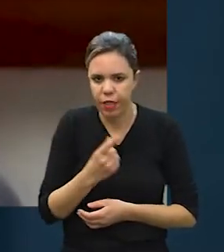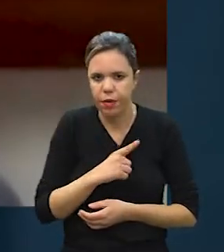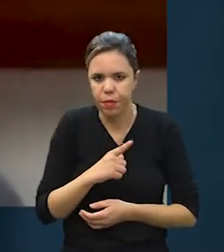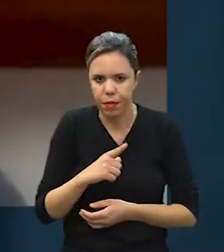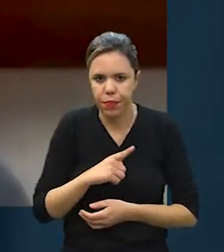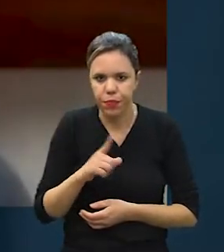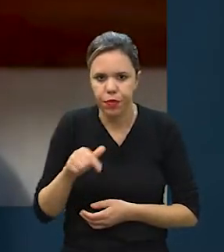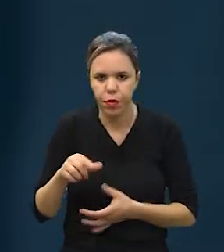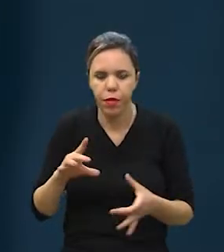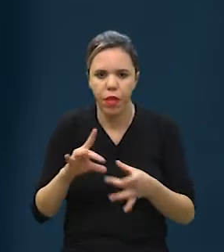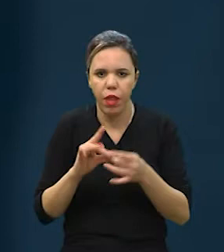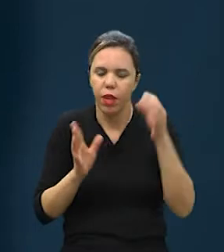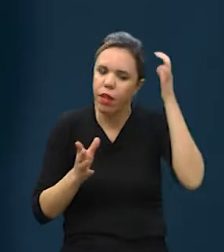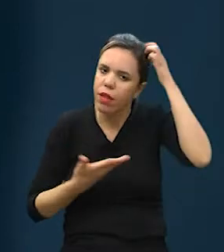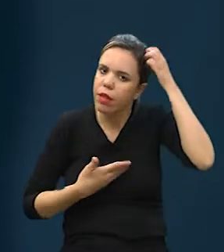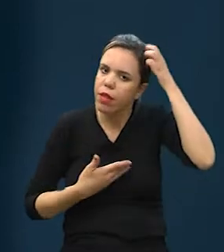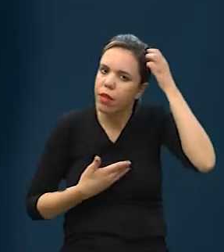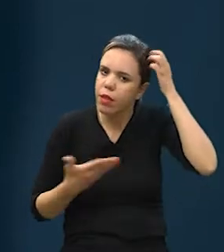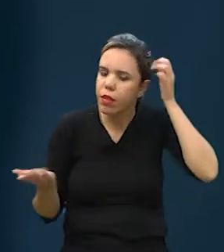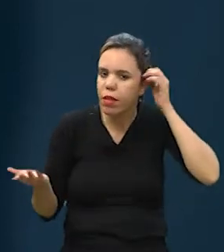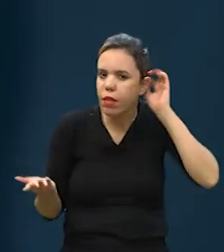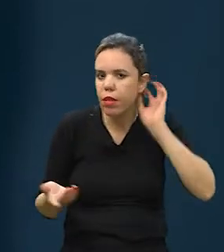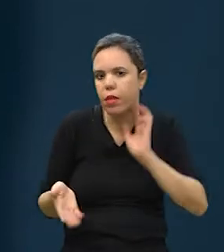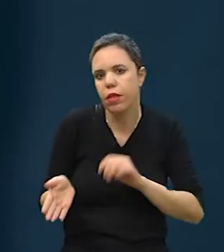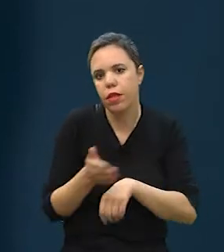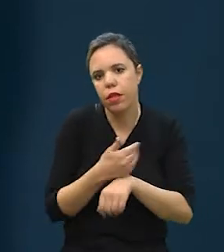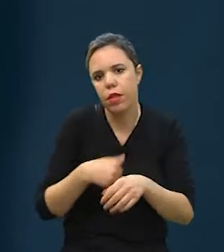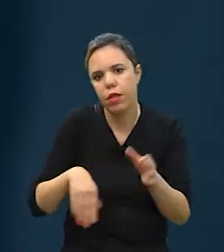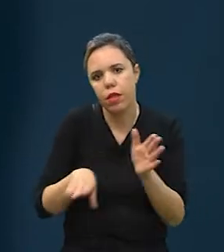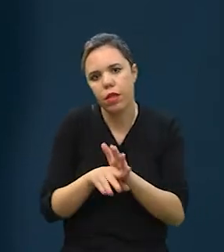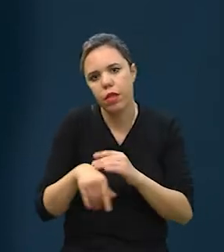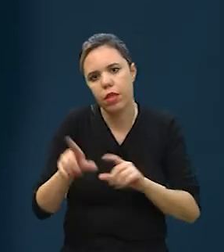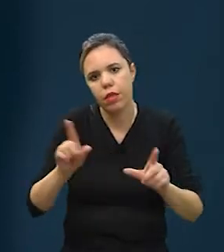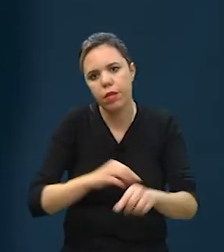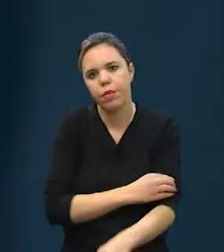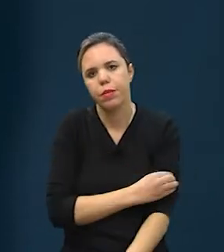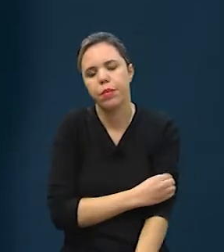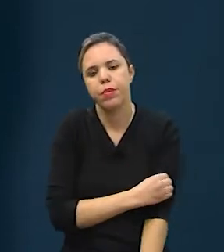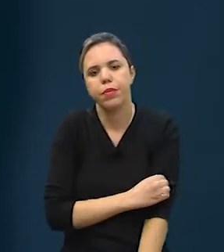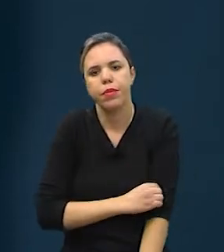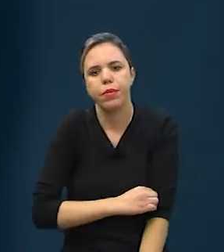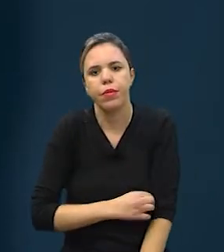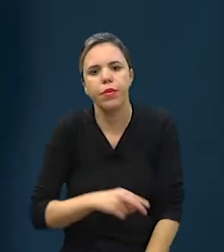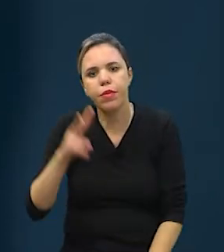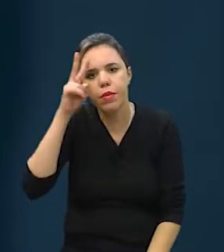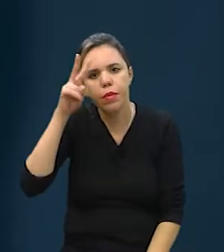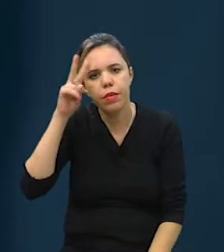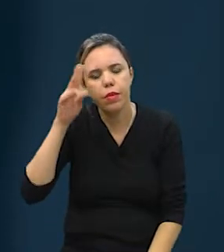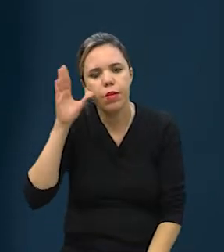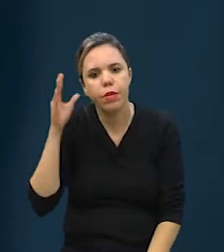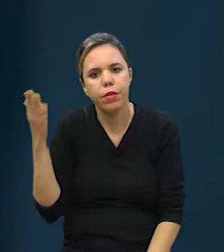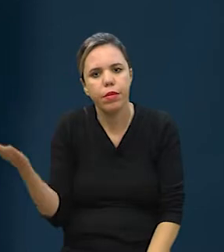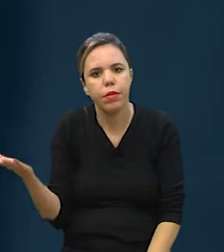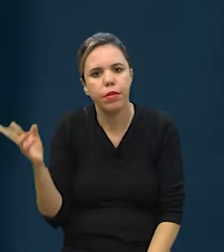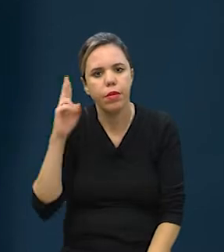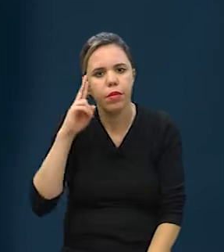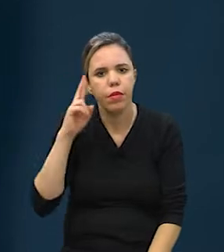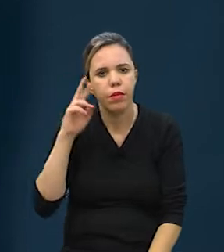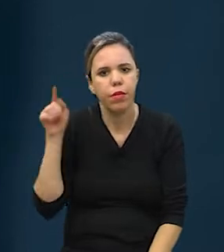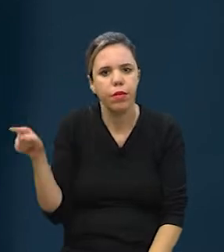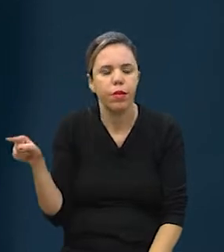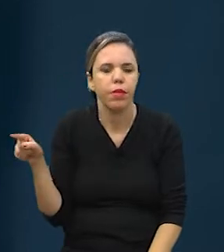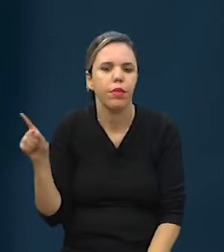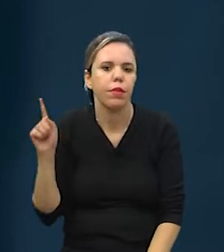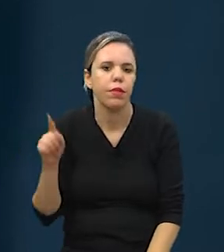nós já tínhamos esse elo com ele de amizade, muito antes de ele ir para a televisão. E uma história bem curiosa do chefe